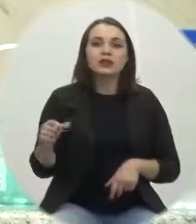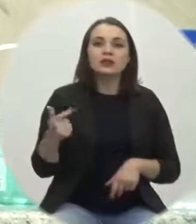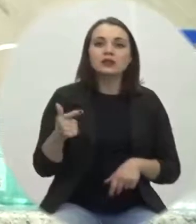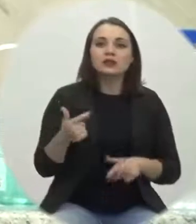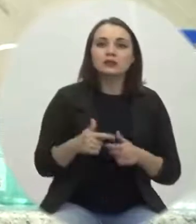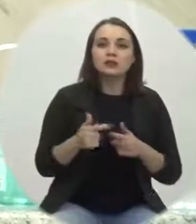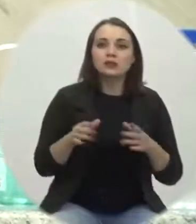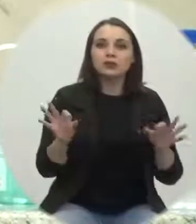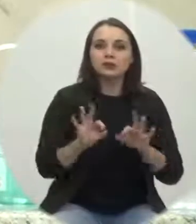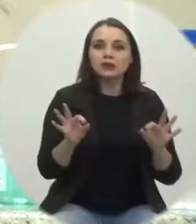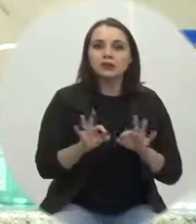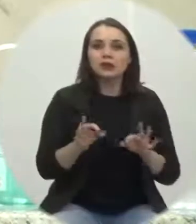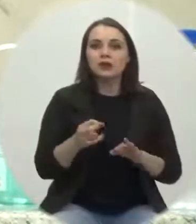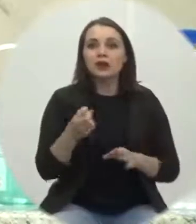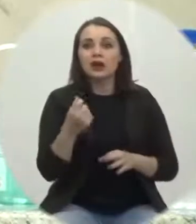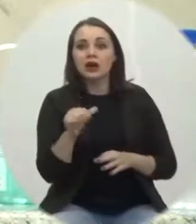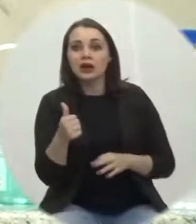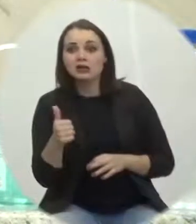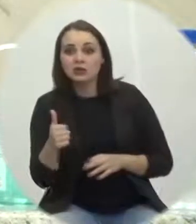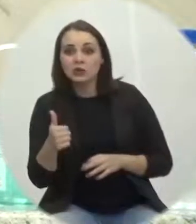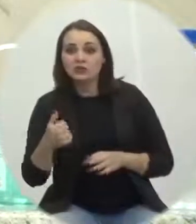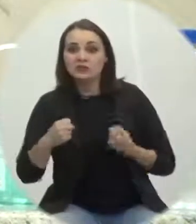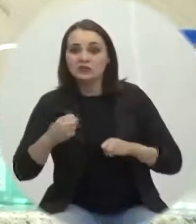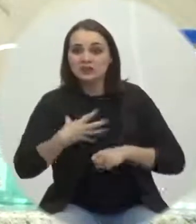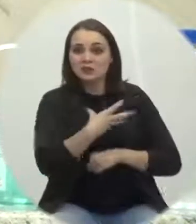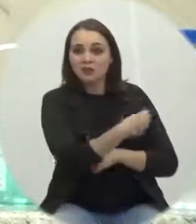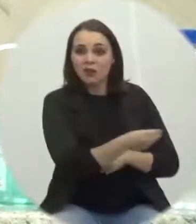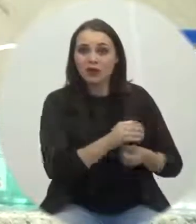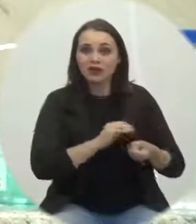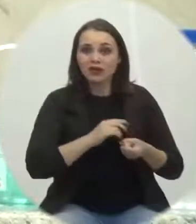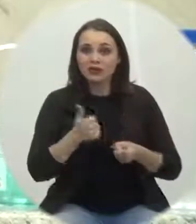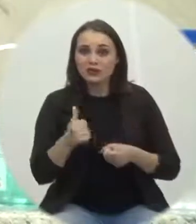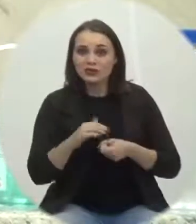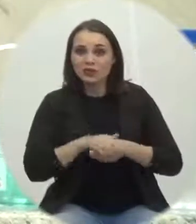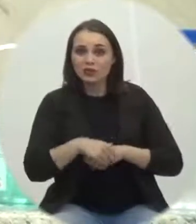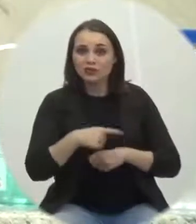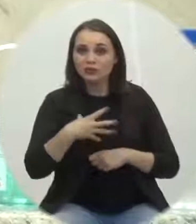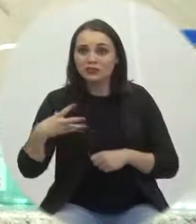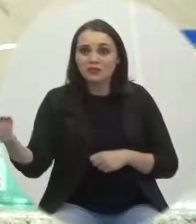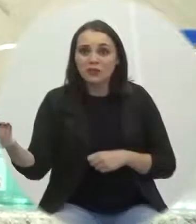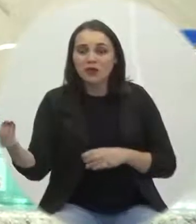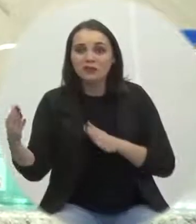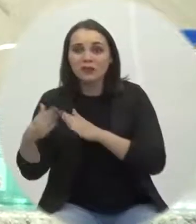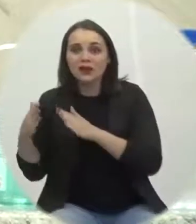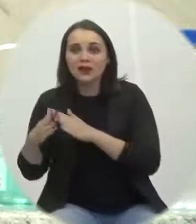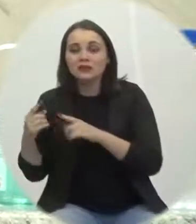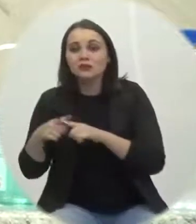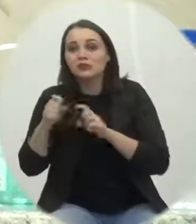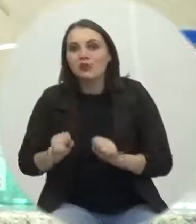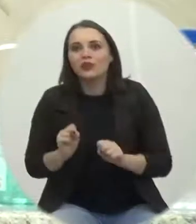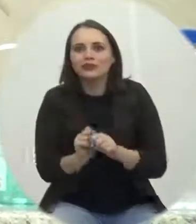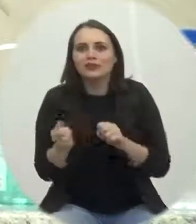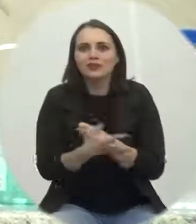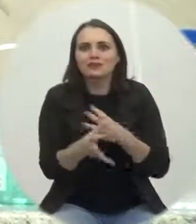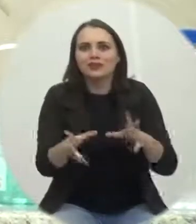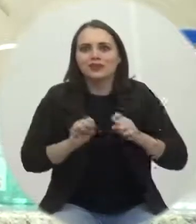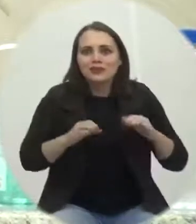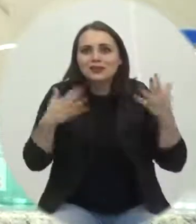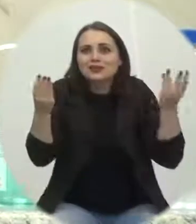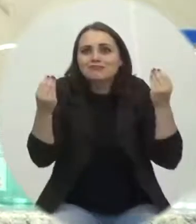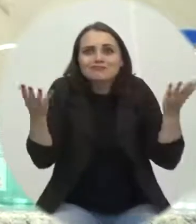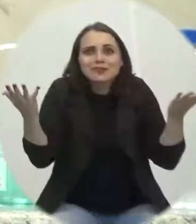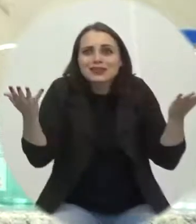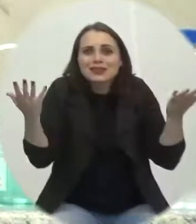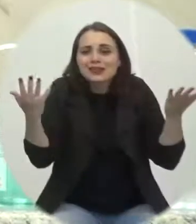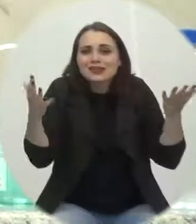1 minuto, tu é obrigado para casa porque tu é capaz de pegar o vírus. Quer dizer, é uma coisa sem nexo. E o comércio, não sei o foi o